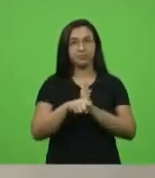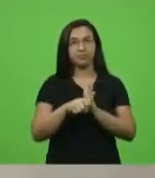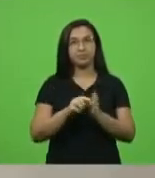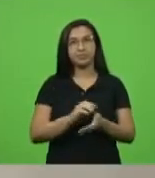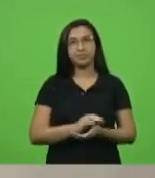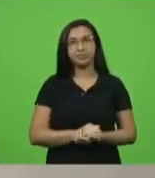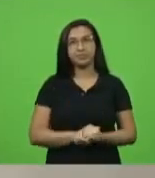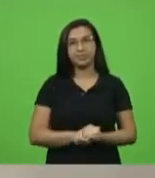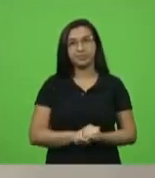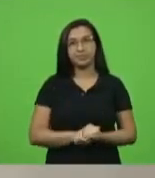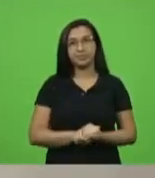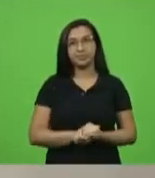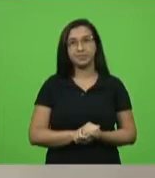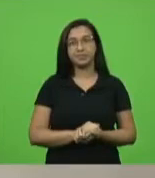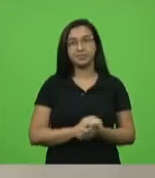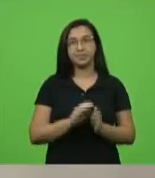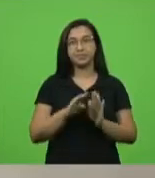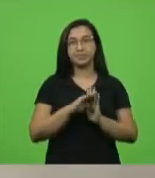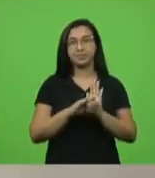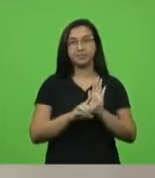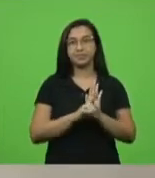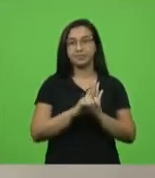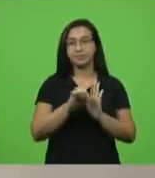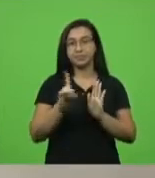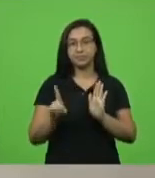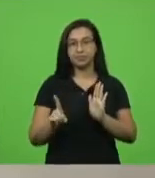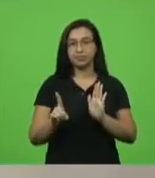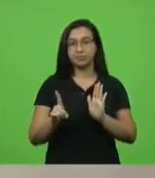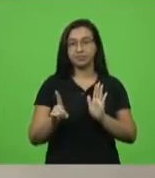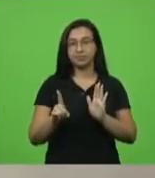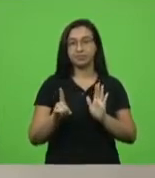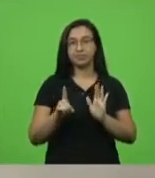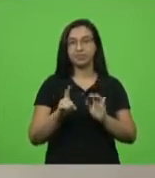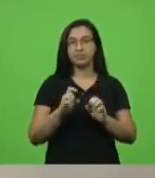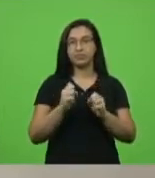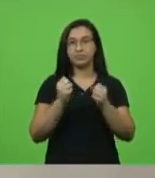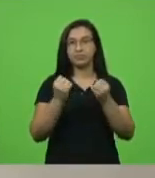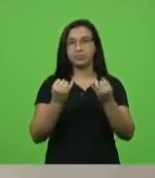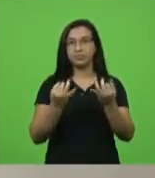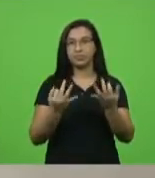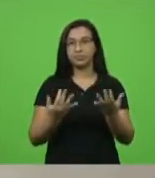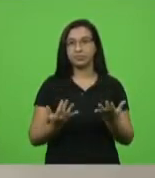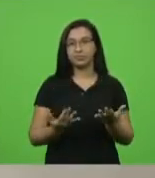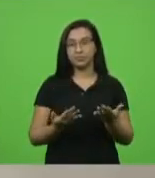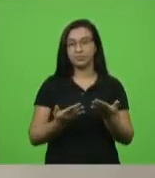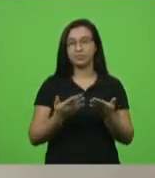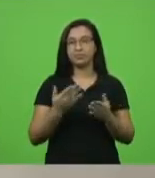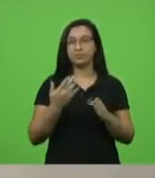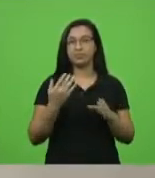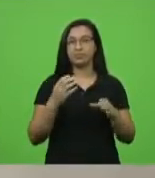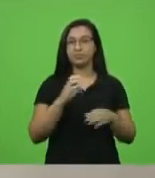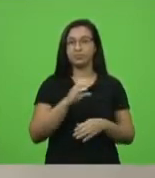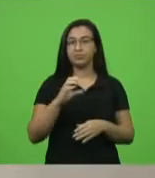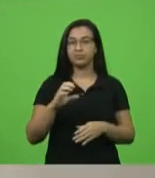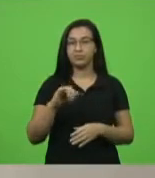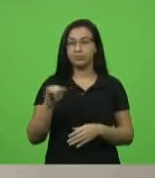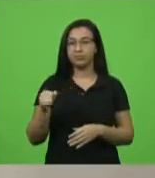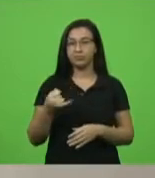Ordem do dia. Comunicação. A presidência comunica que a Comissão de Constituição e Justiça apresentou